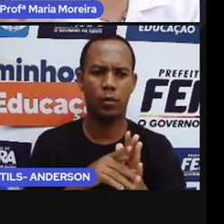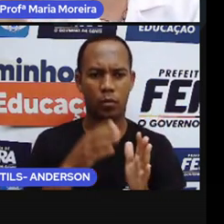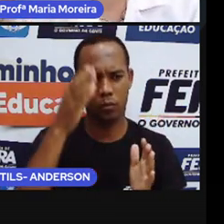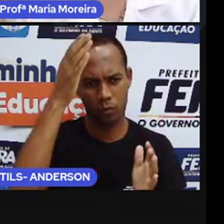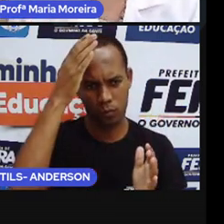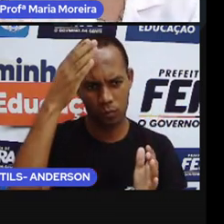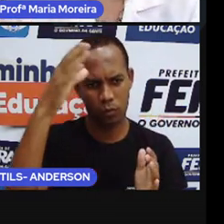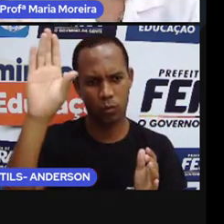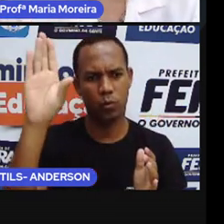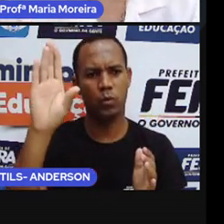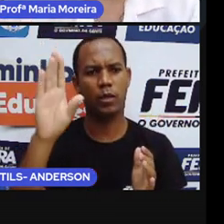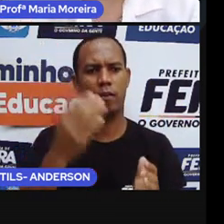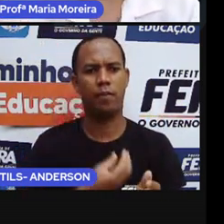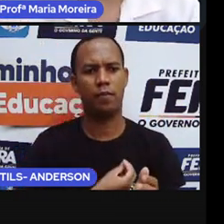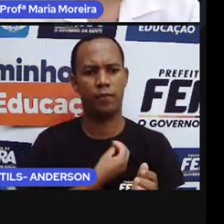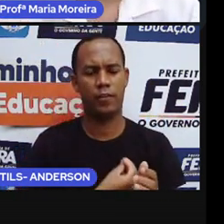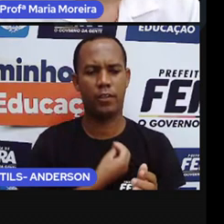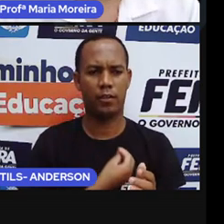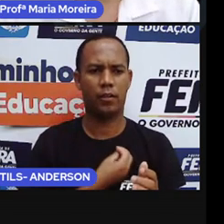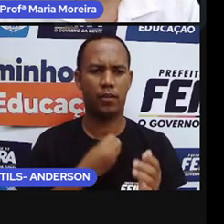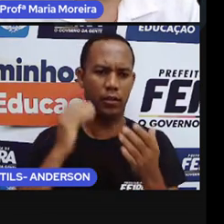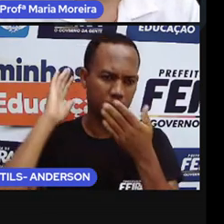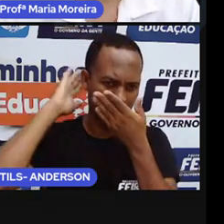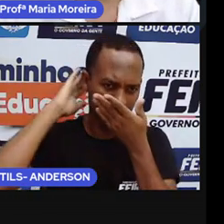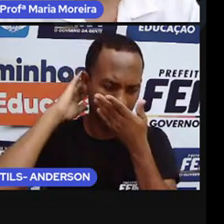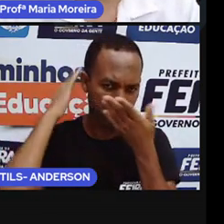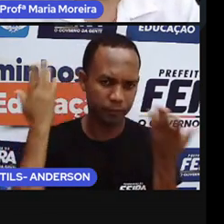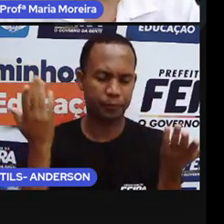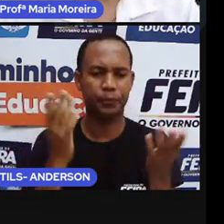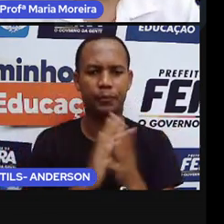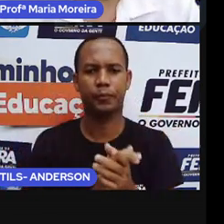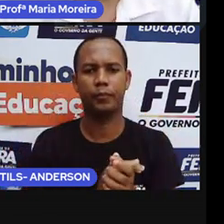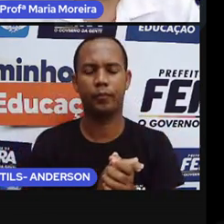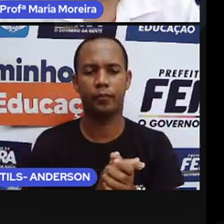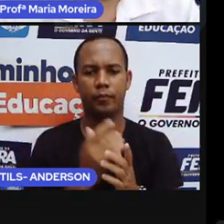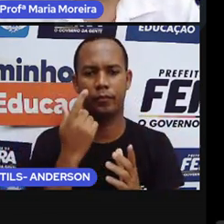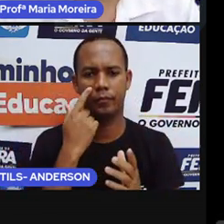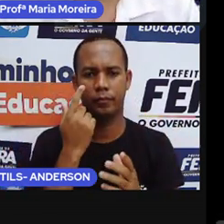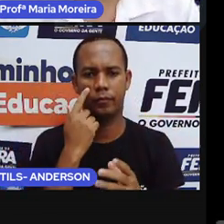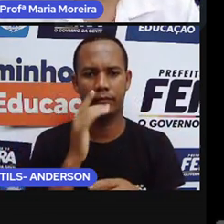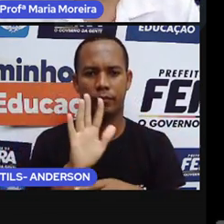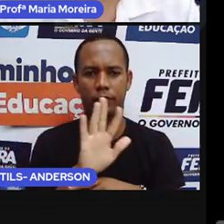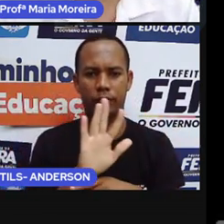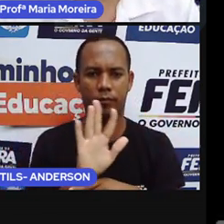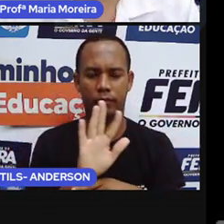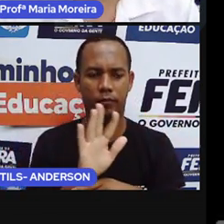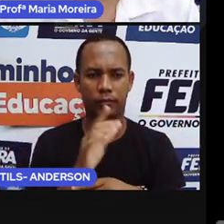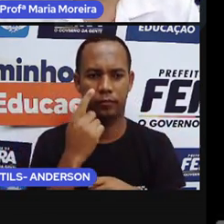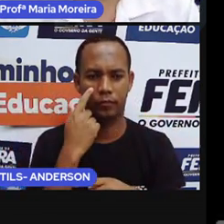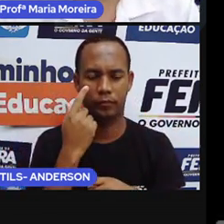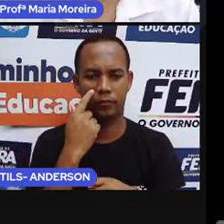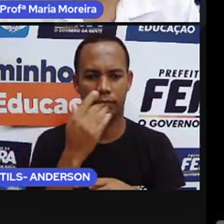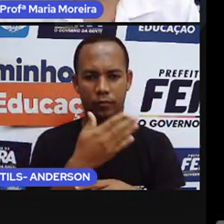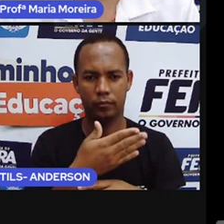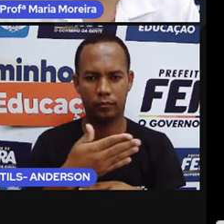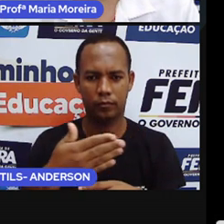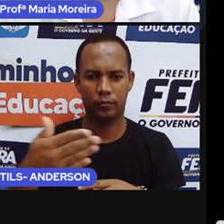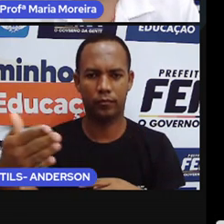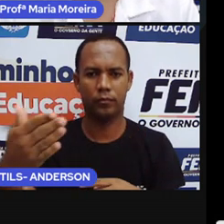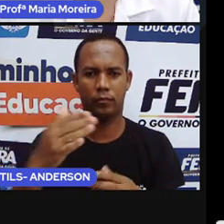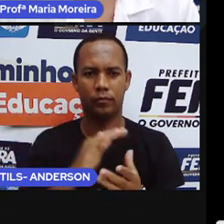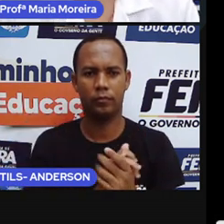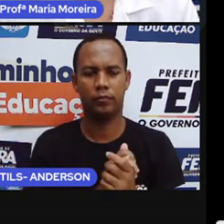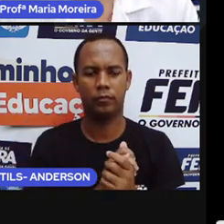e os costumes dele. Certo? Então, vamos lá. Passando os nossos slides para que a possa, na verdade, fazer a nossa